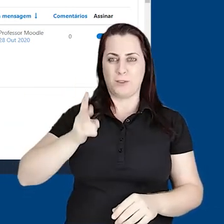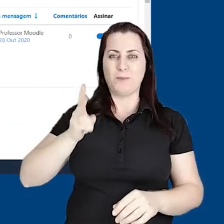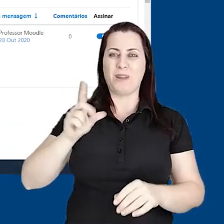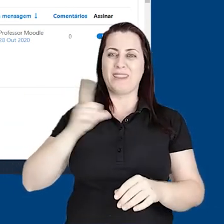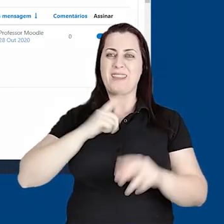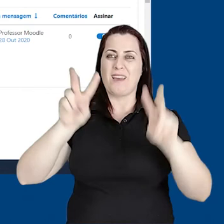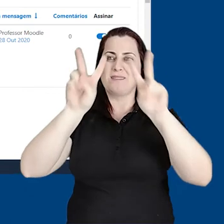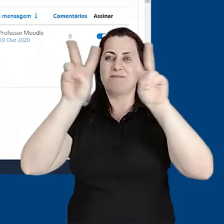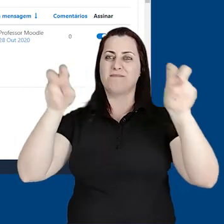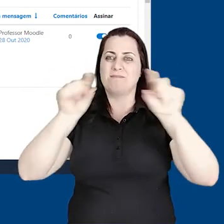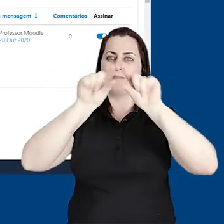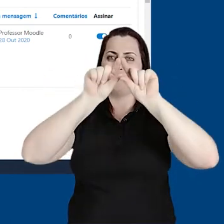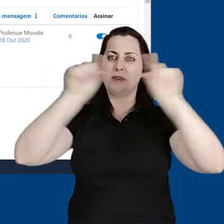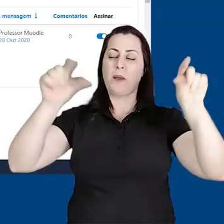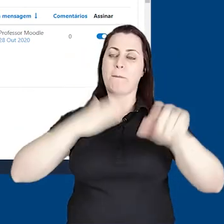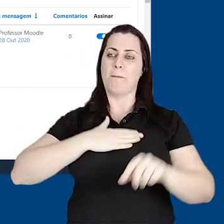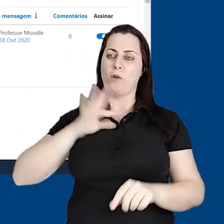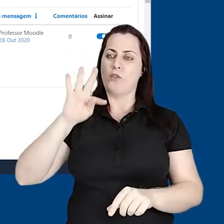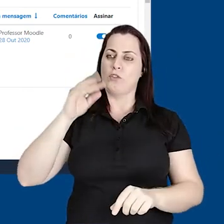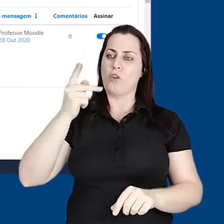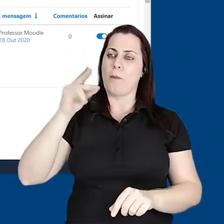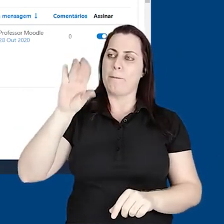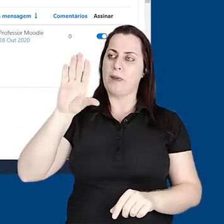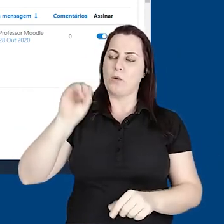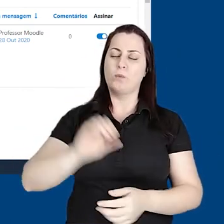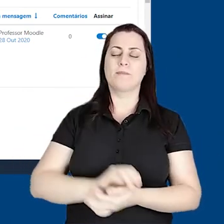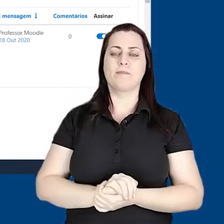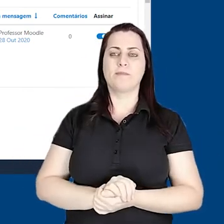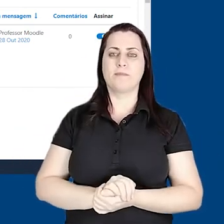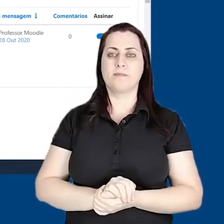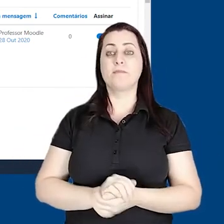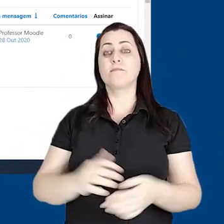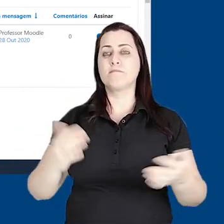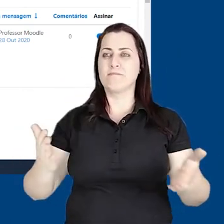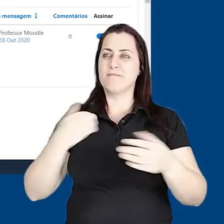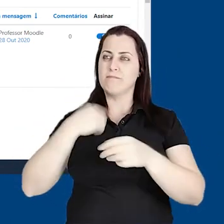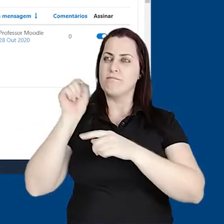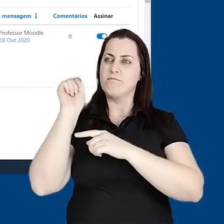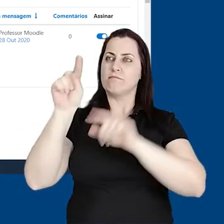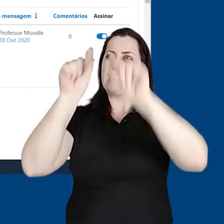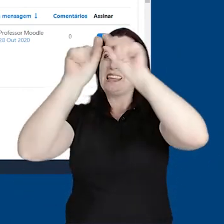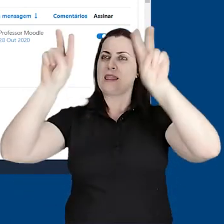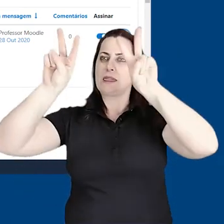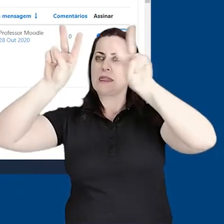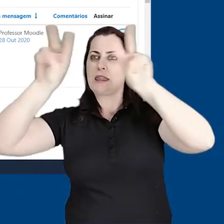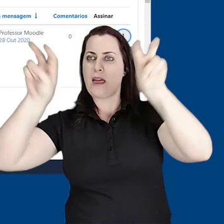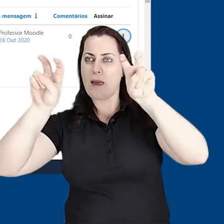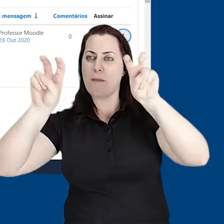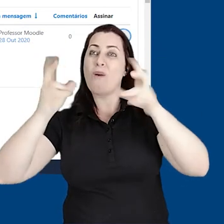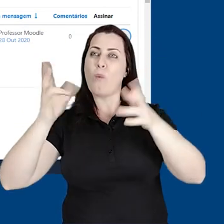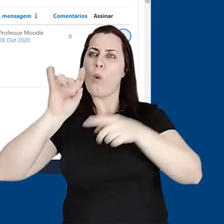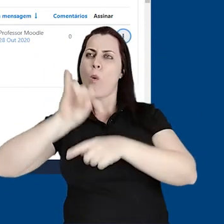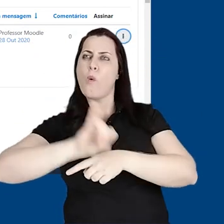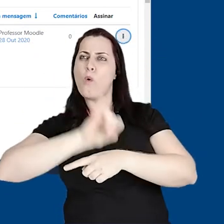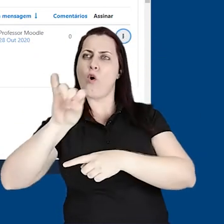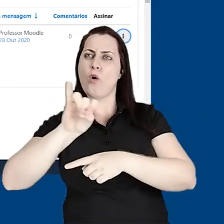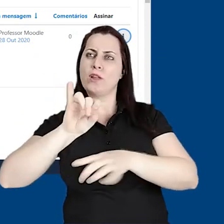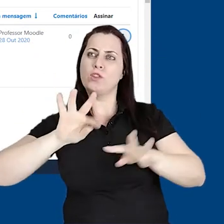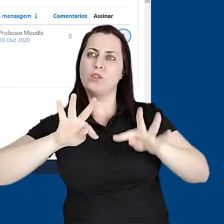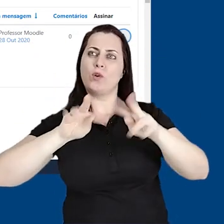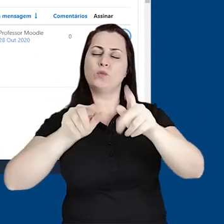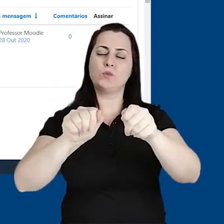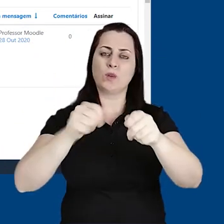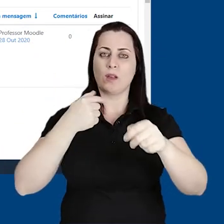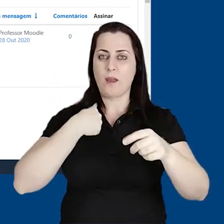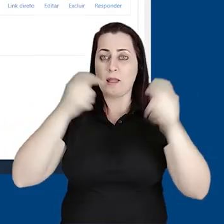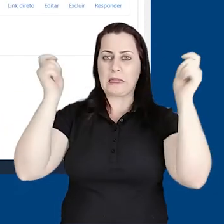que contém o título do meu tópico. Bom, clicando aqui sobre o título do tópico, no